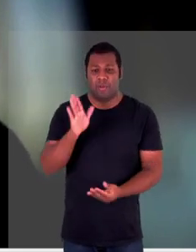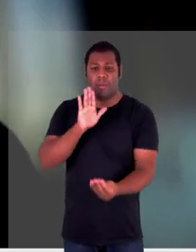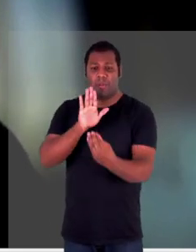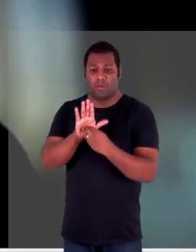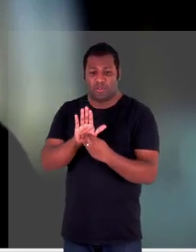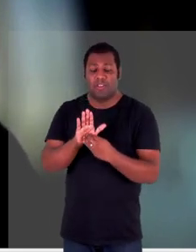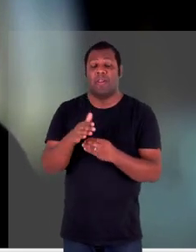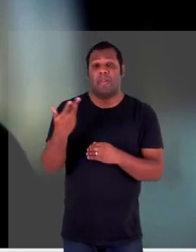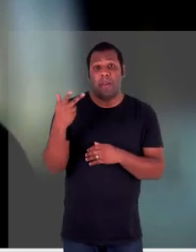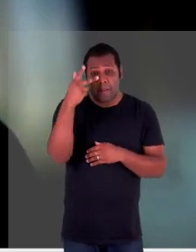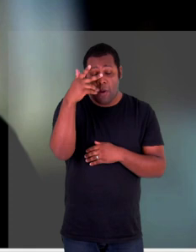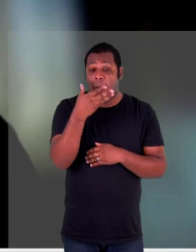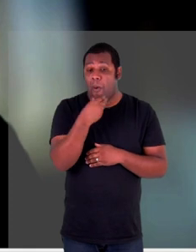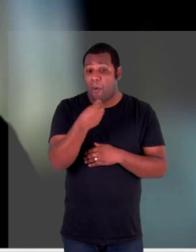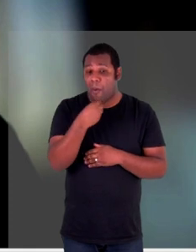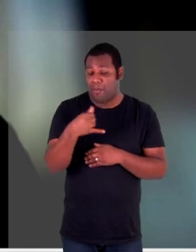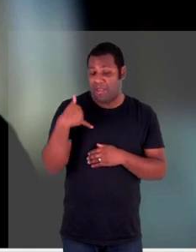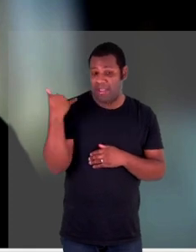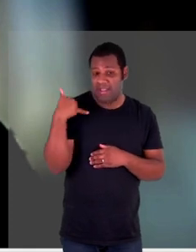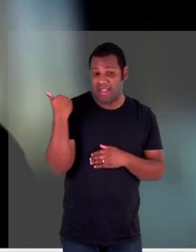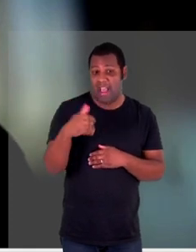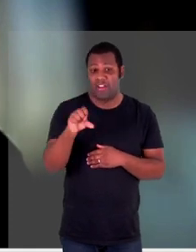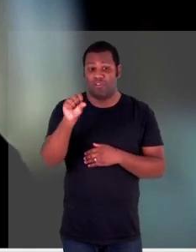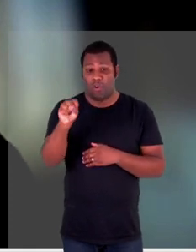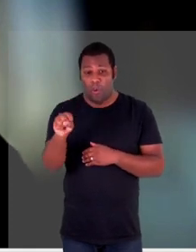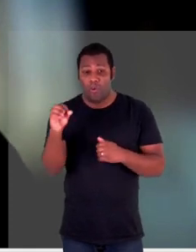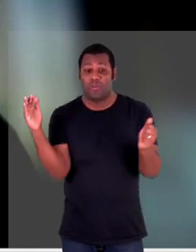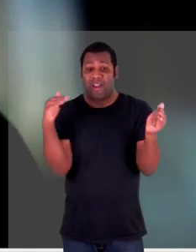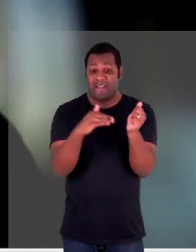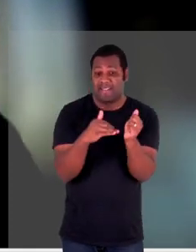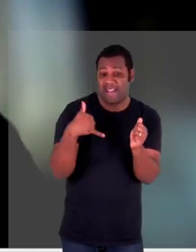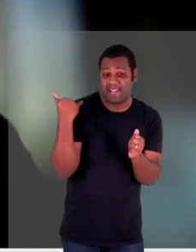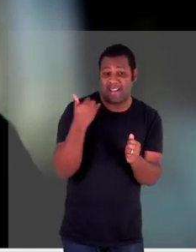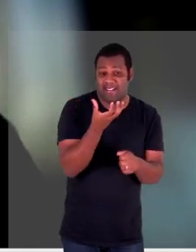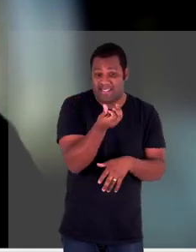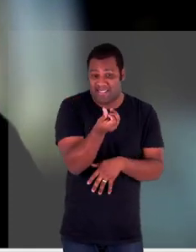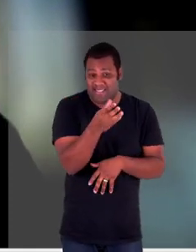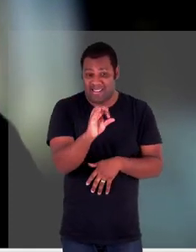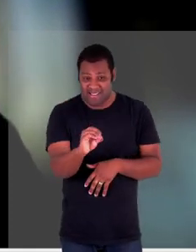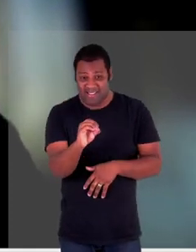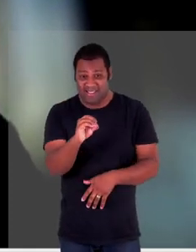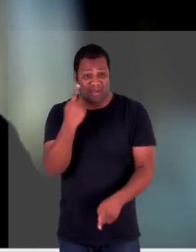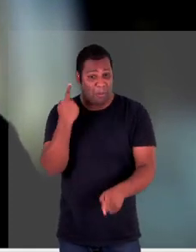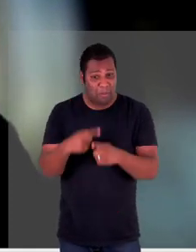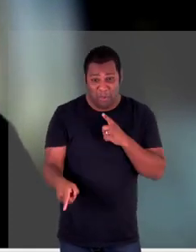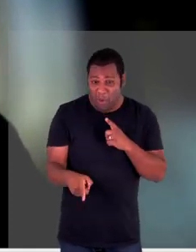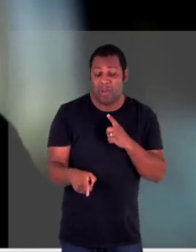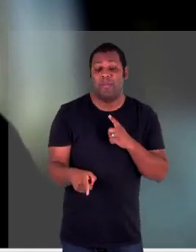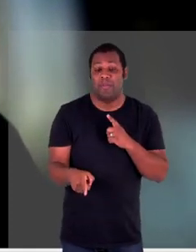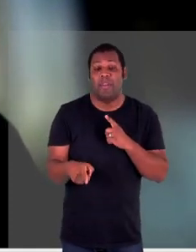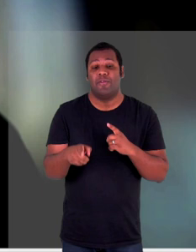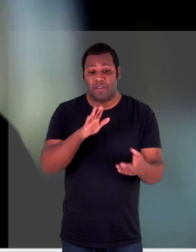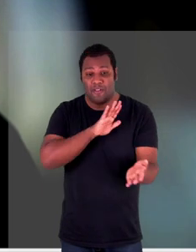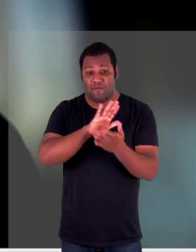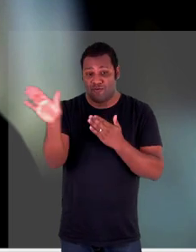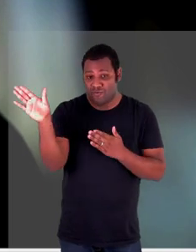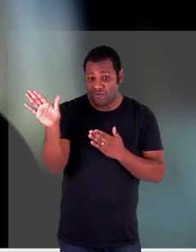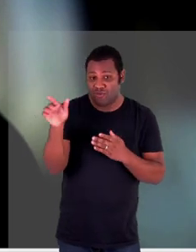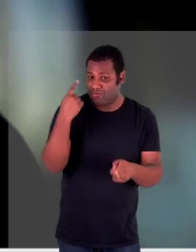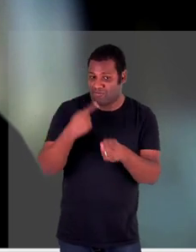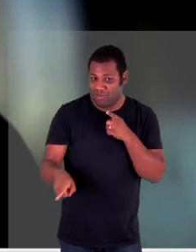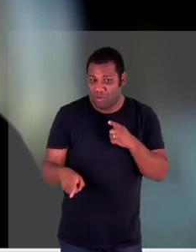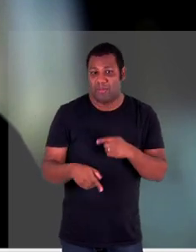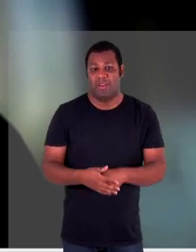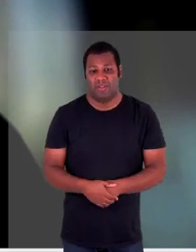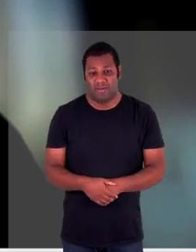18 aos 60 anos que continuam em vigor aqui na Ucrânia então a situação nas fronteiras eram muito complicadas porque com